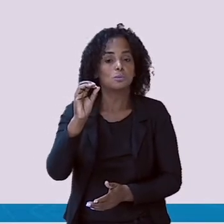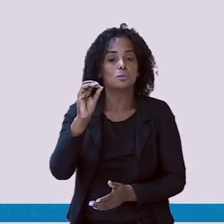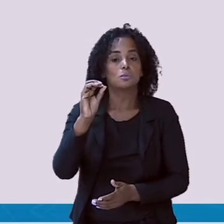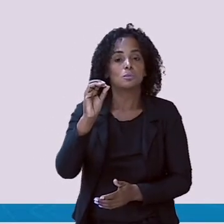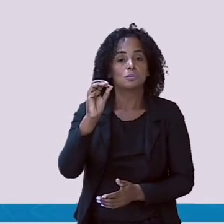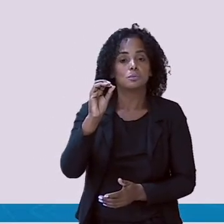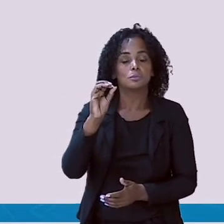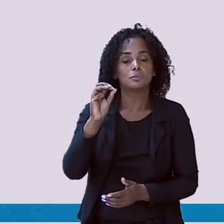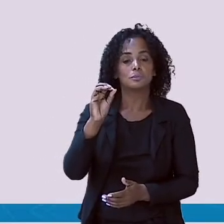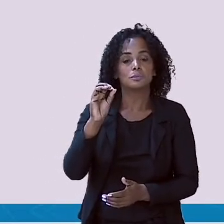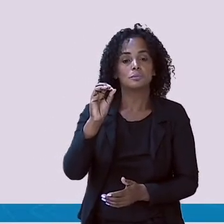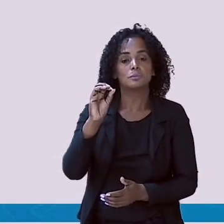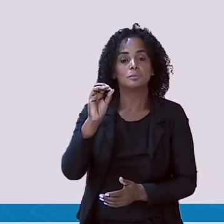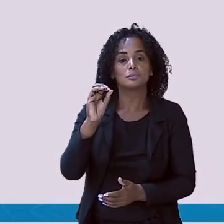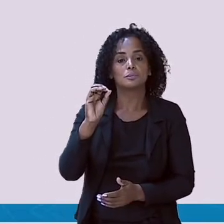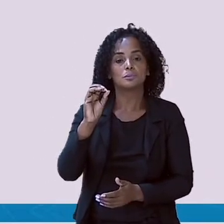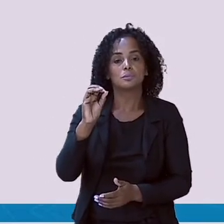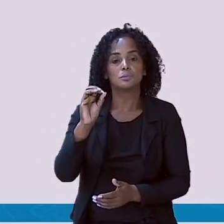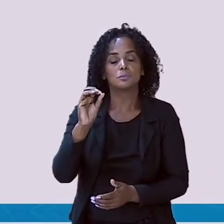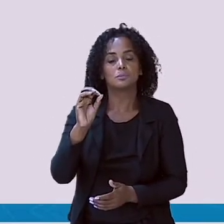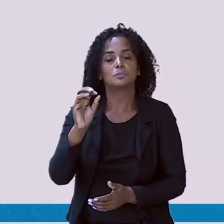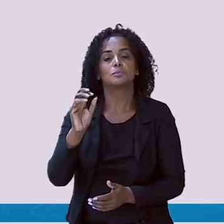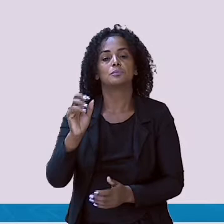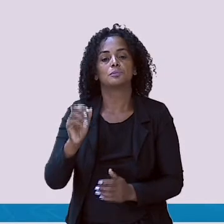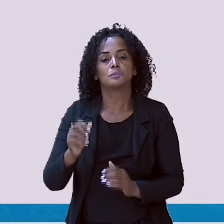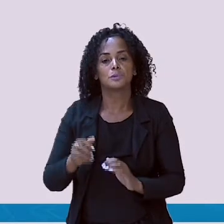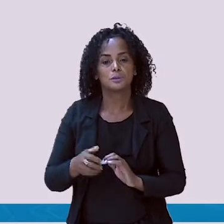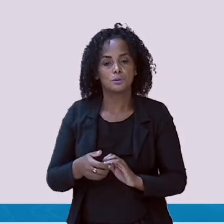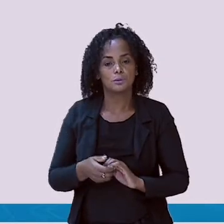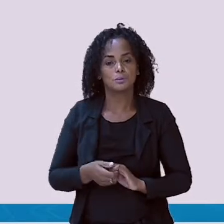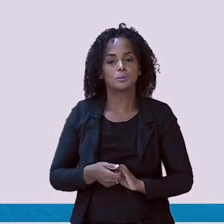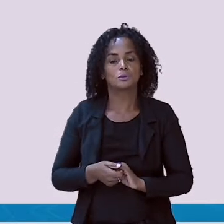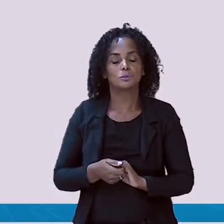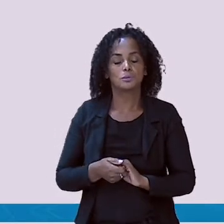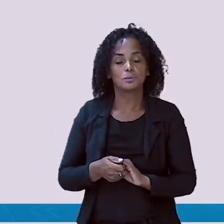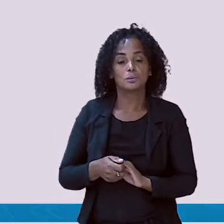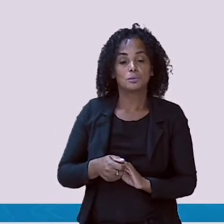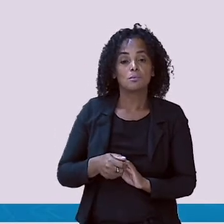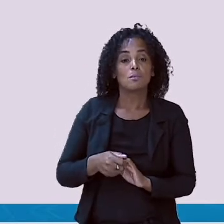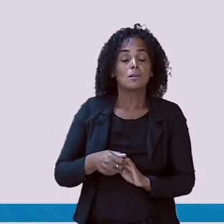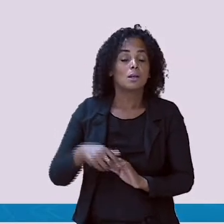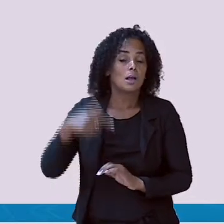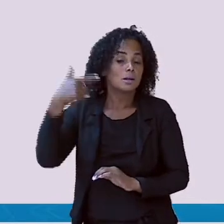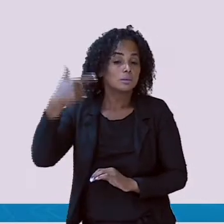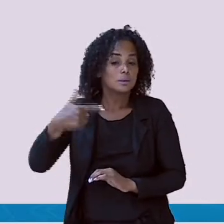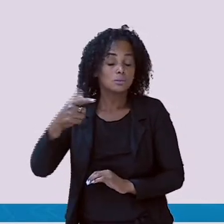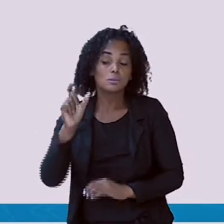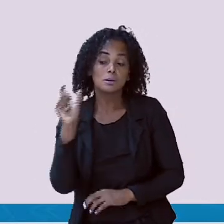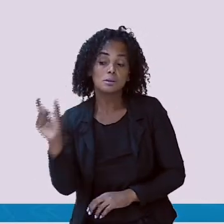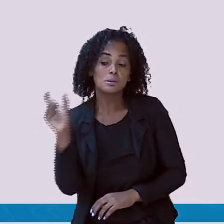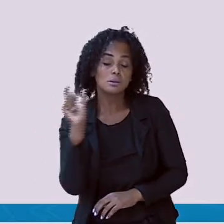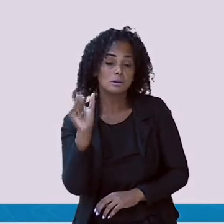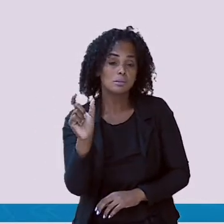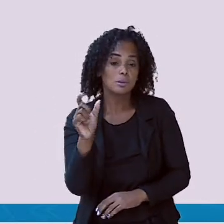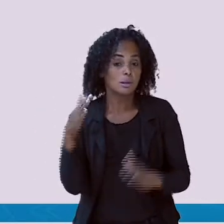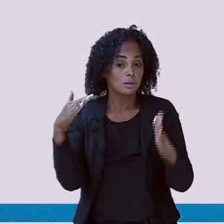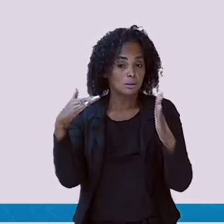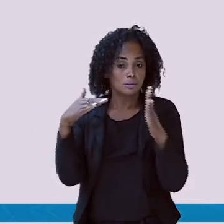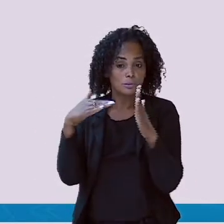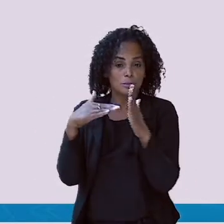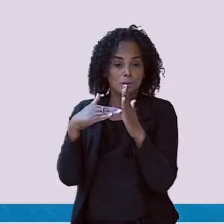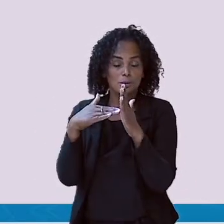Com a letra O. A segunda sílaba. E a última